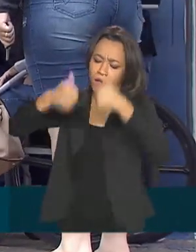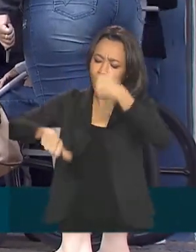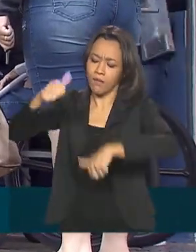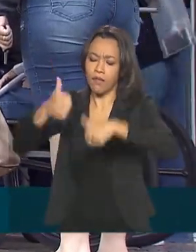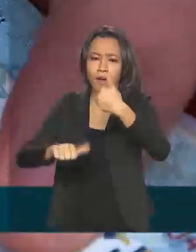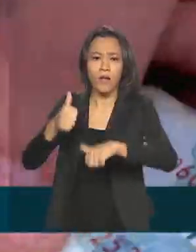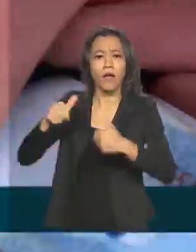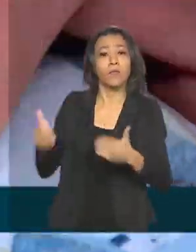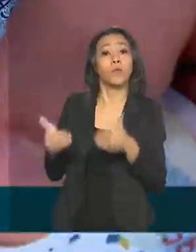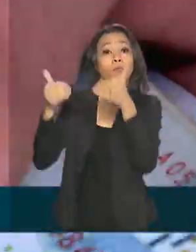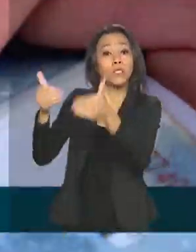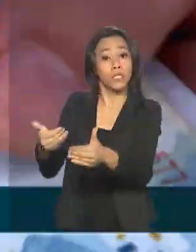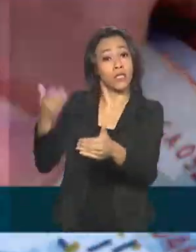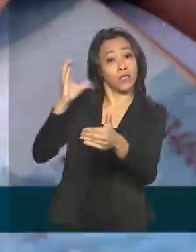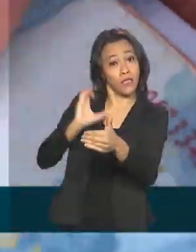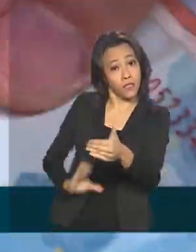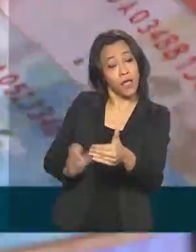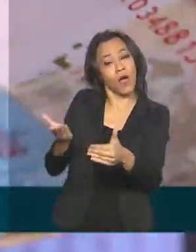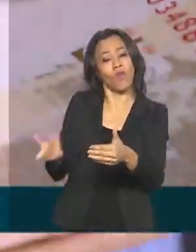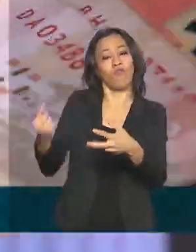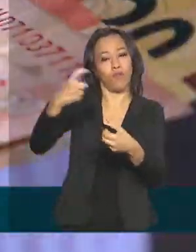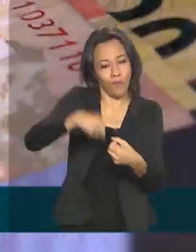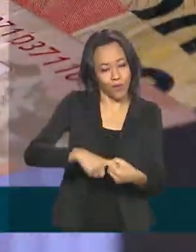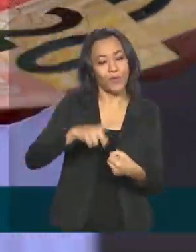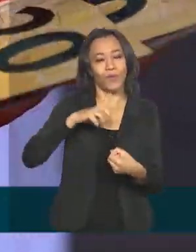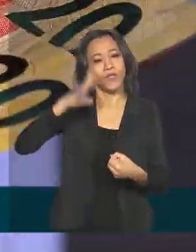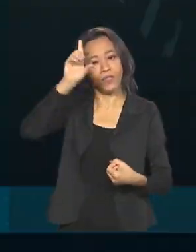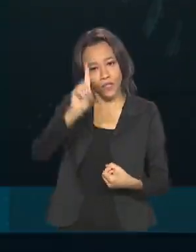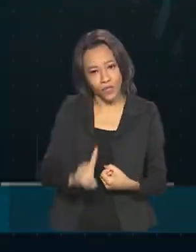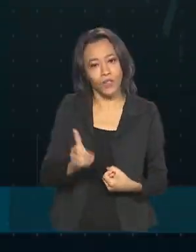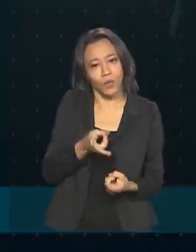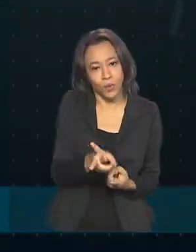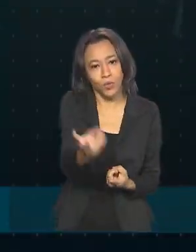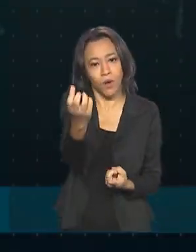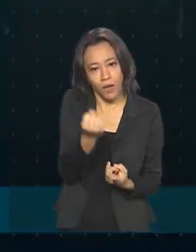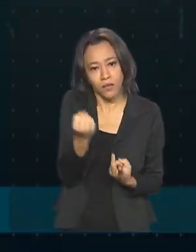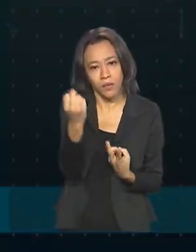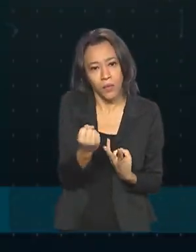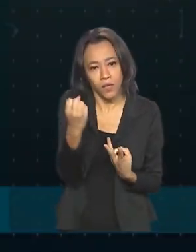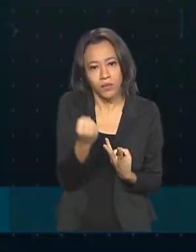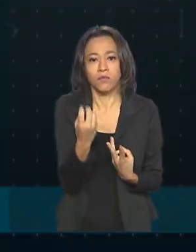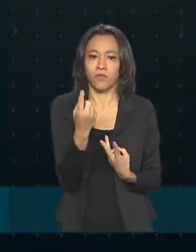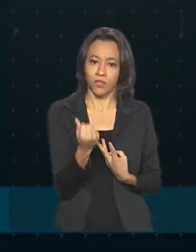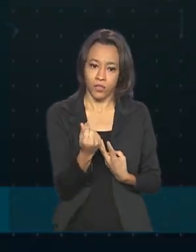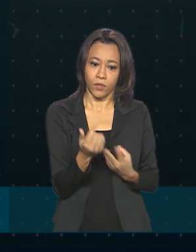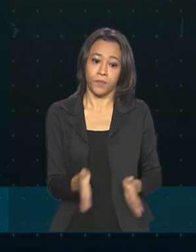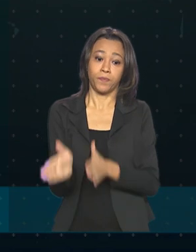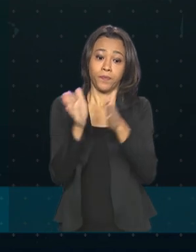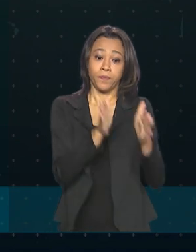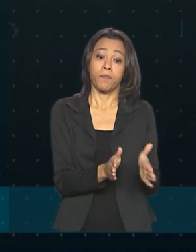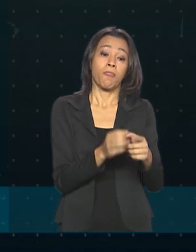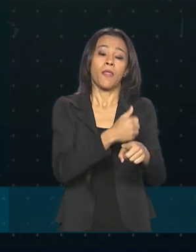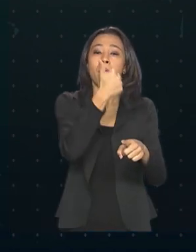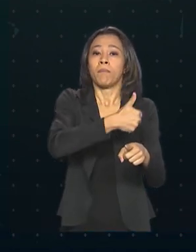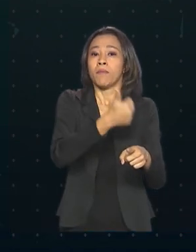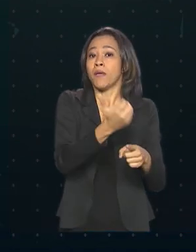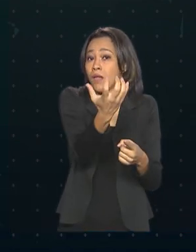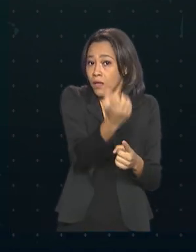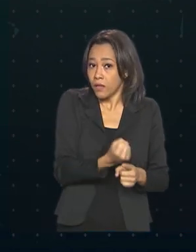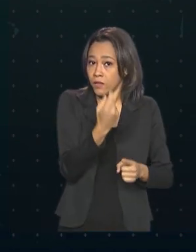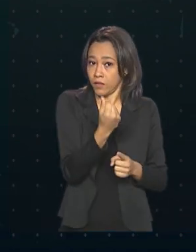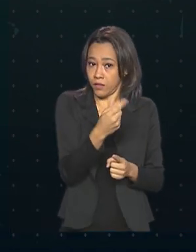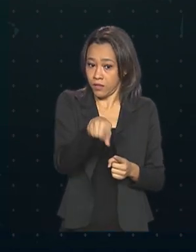da Cidadania e voltam a ter direito ao crédito emergencial. A primeira parcela para este grupo de novos elegíveis ao